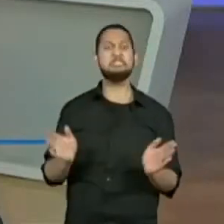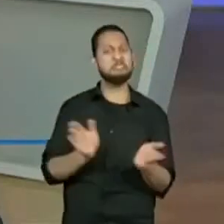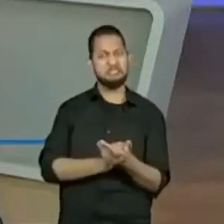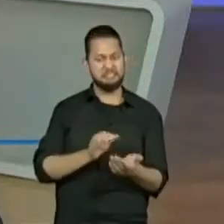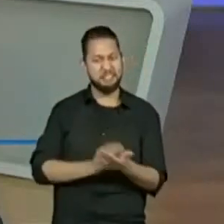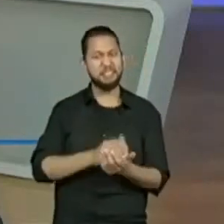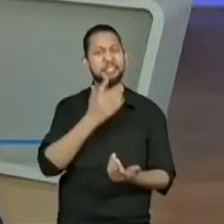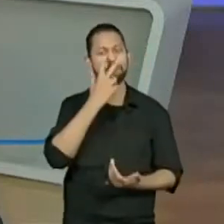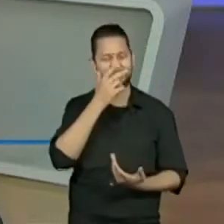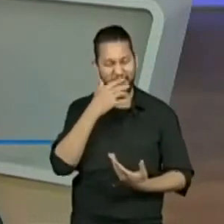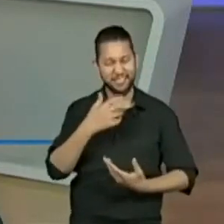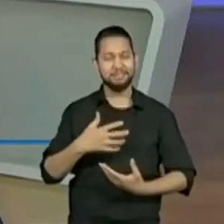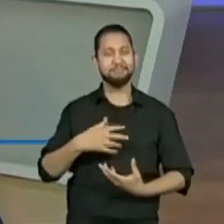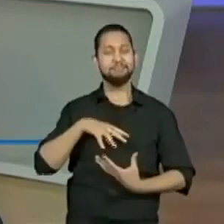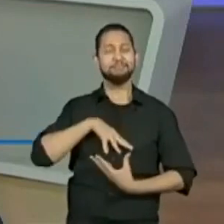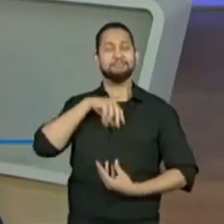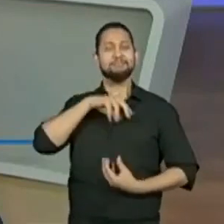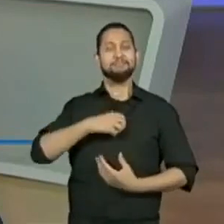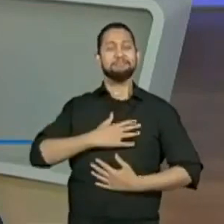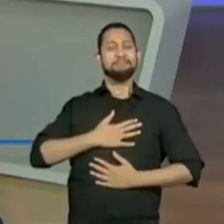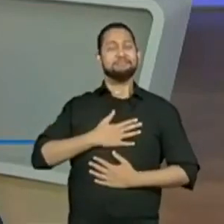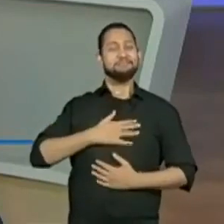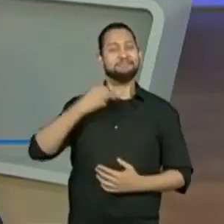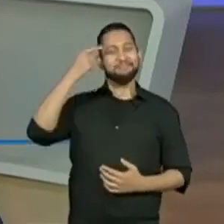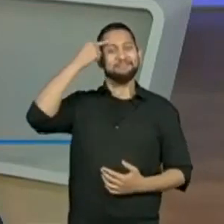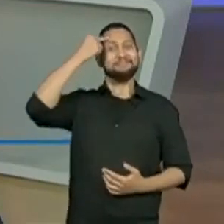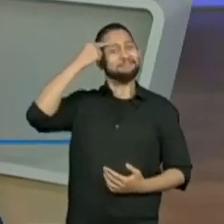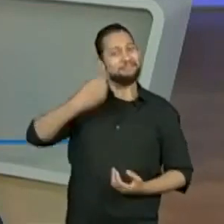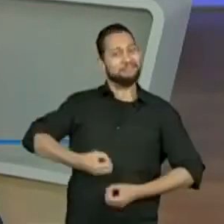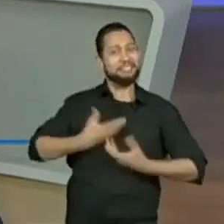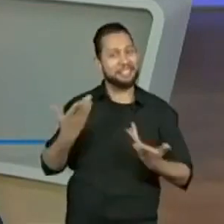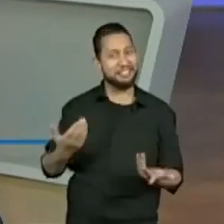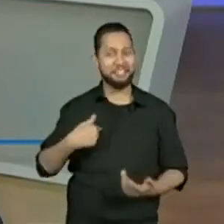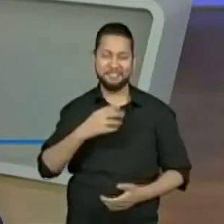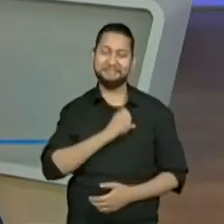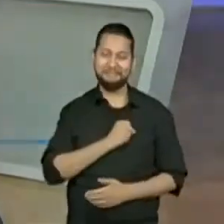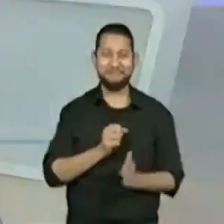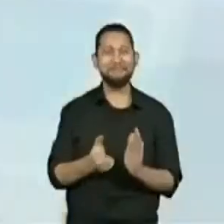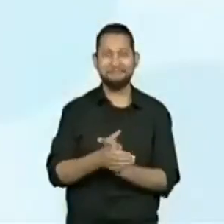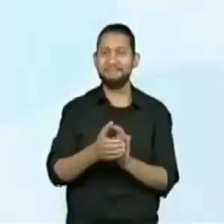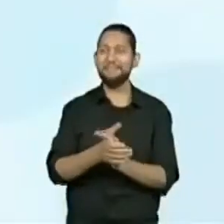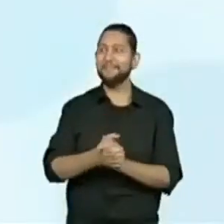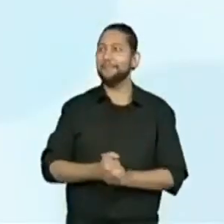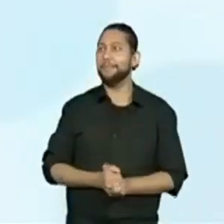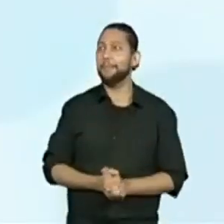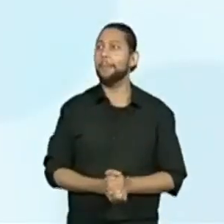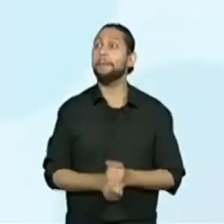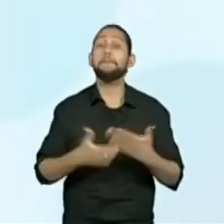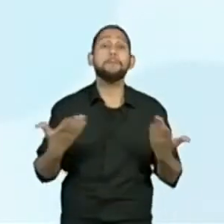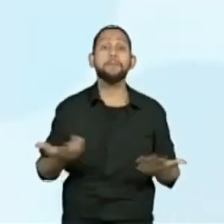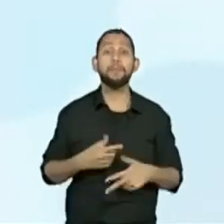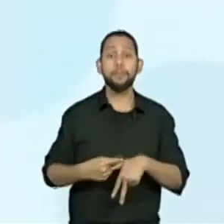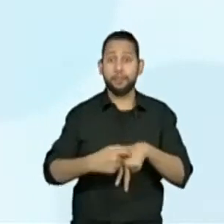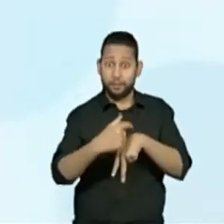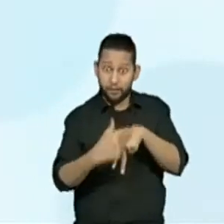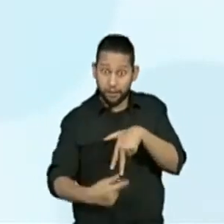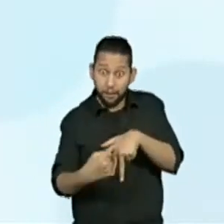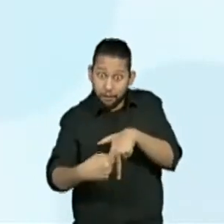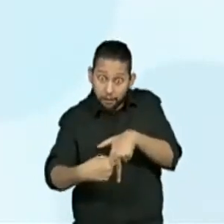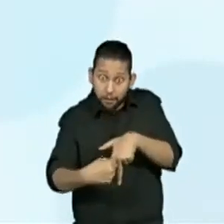muito inspirado. Amei. Agora, como que a gente destaca o eu lírico